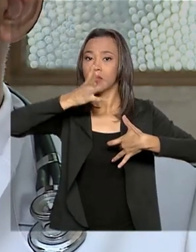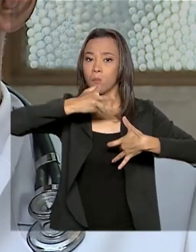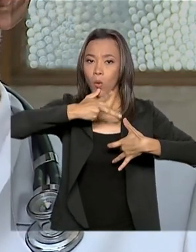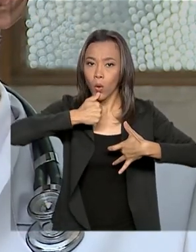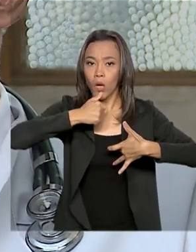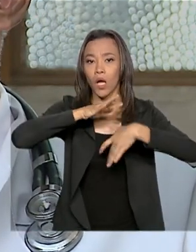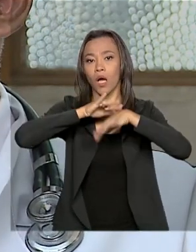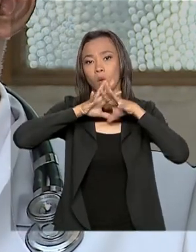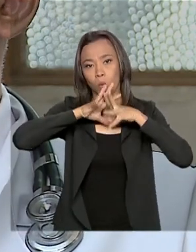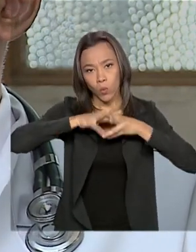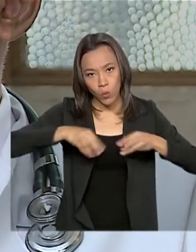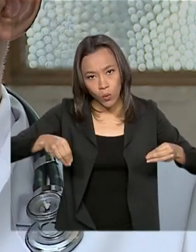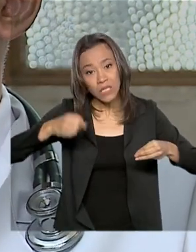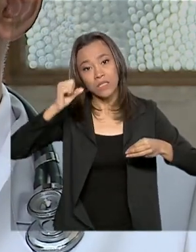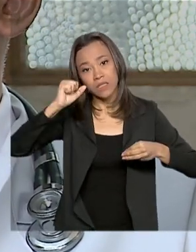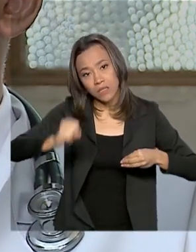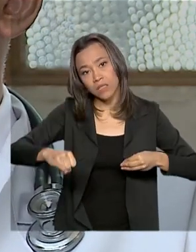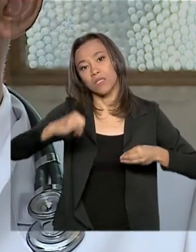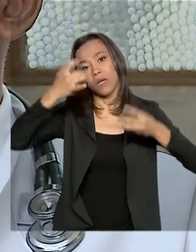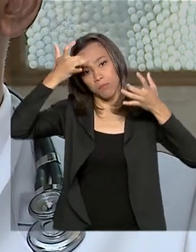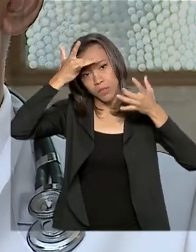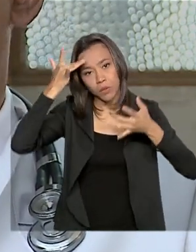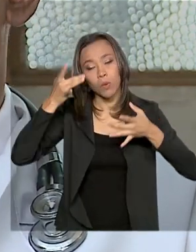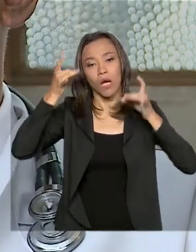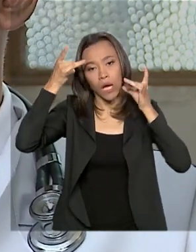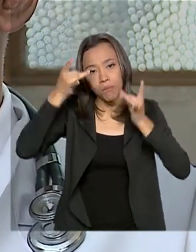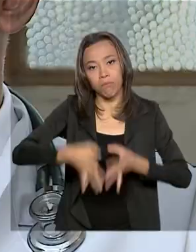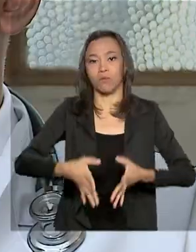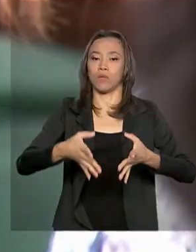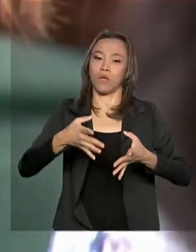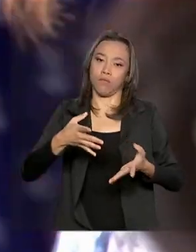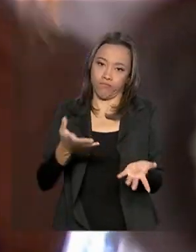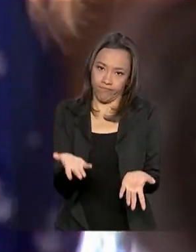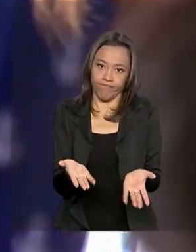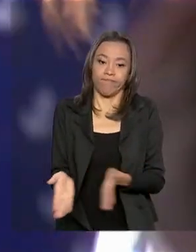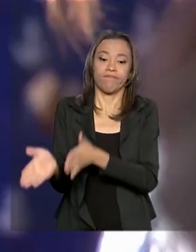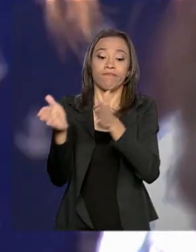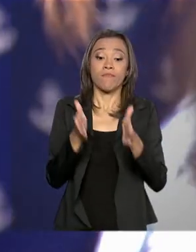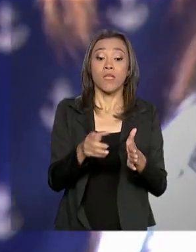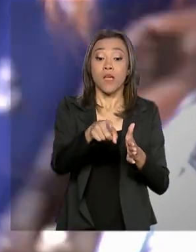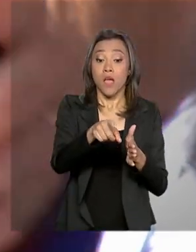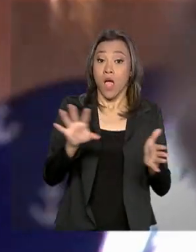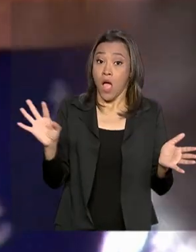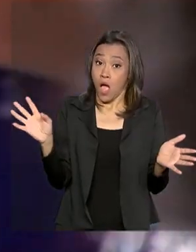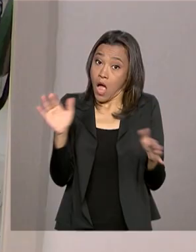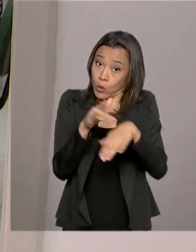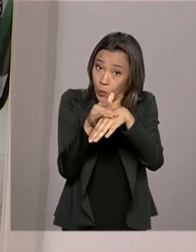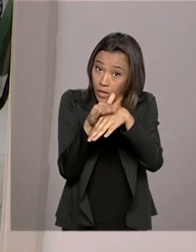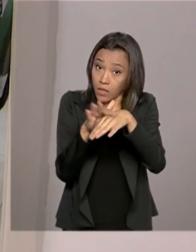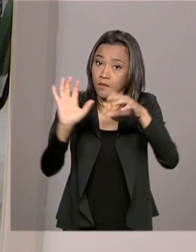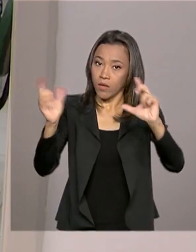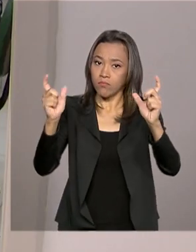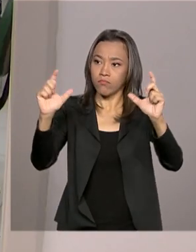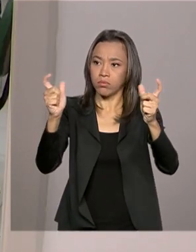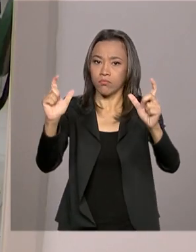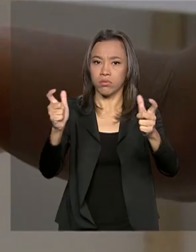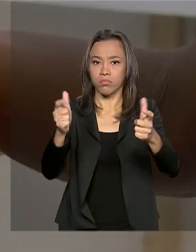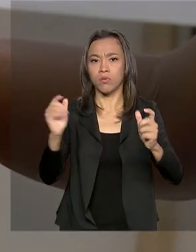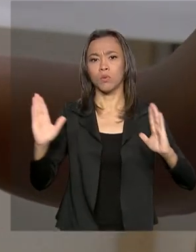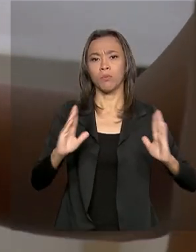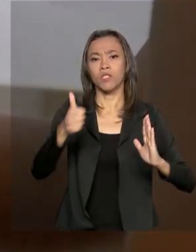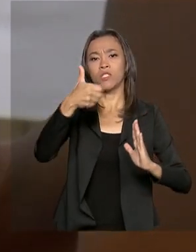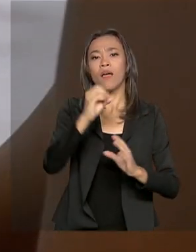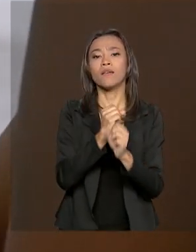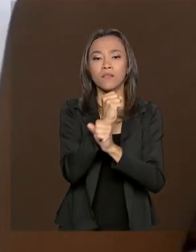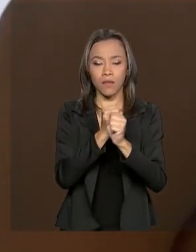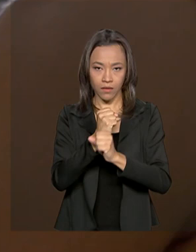de cura, ou seja, não vale a pena suspender o tratamento em um dia. Mas os casos da doença vêm reduzindo nos últimos dez anos